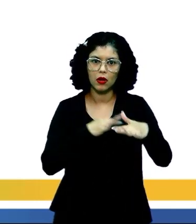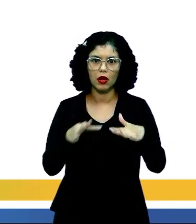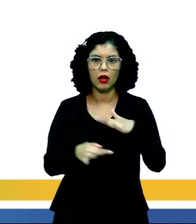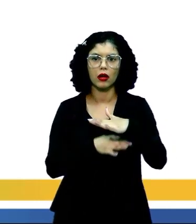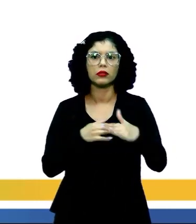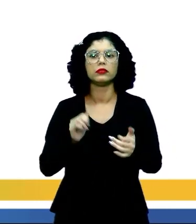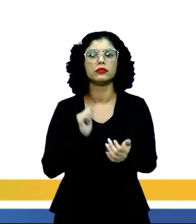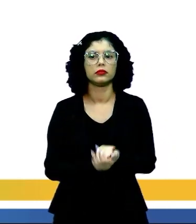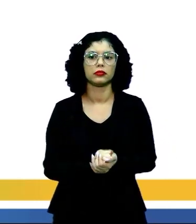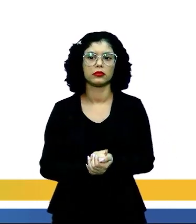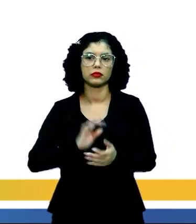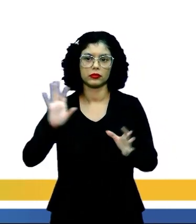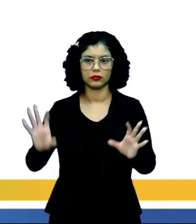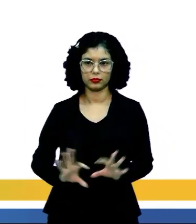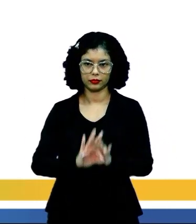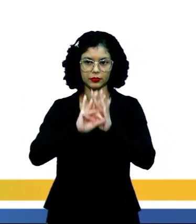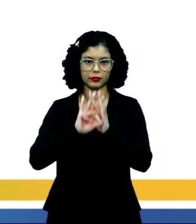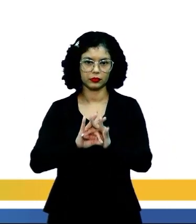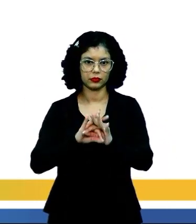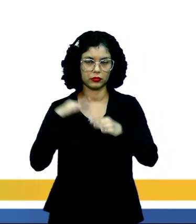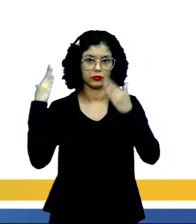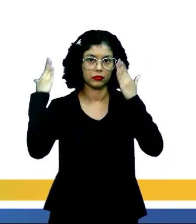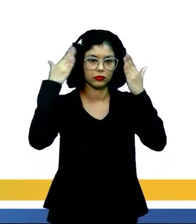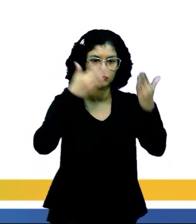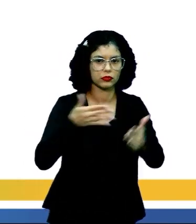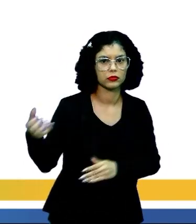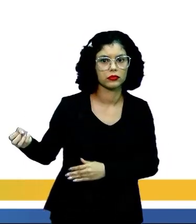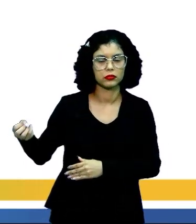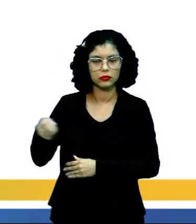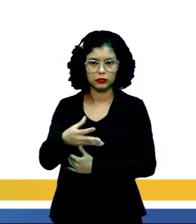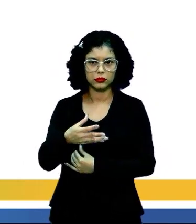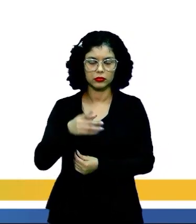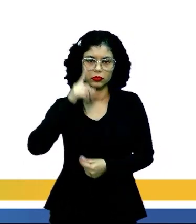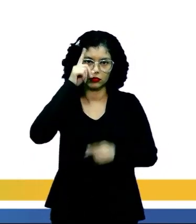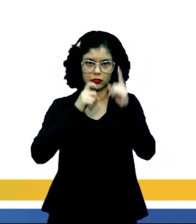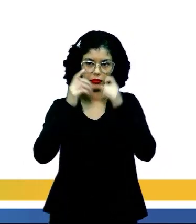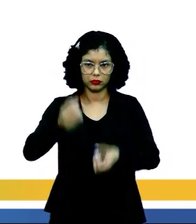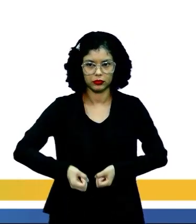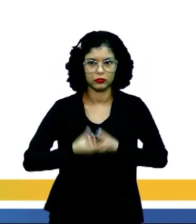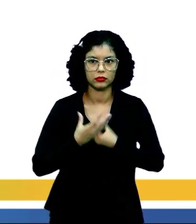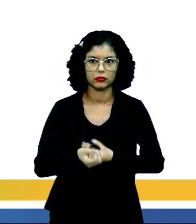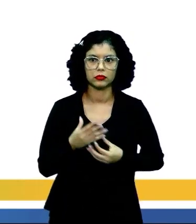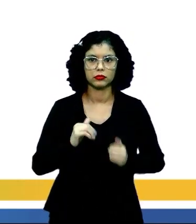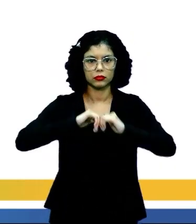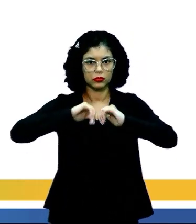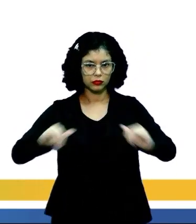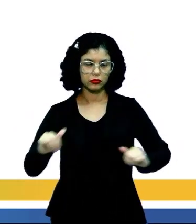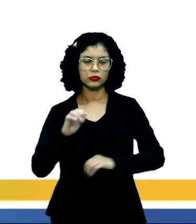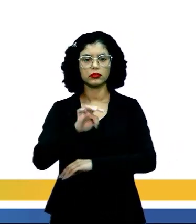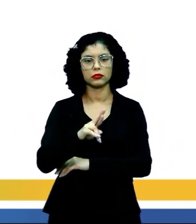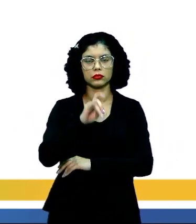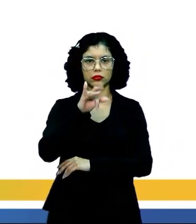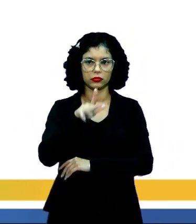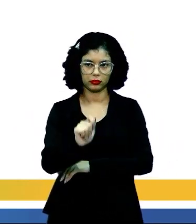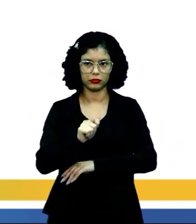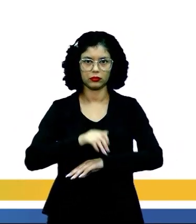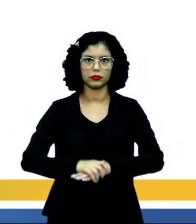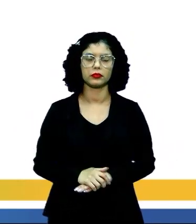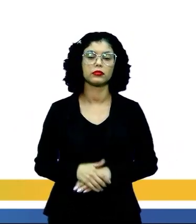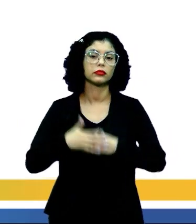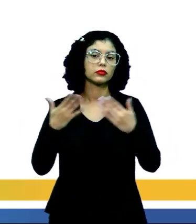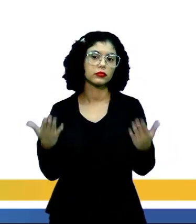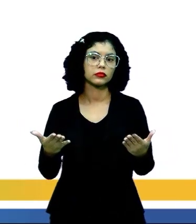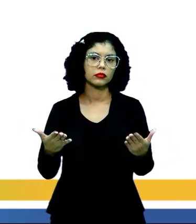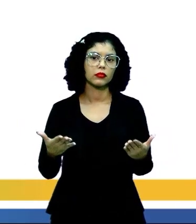parnasianismo e do simbolismo, dimensionada pela inovação na expressividade poética e o desconcerto existencial.